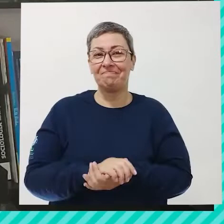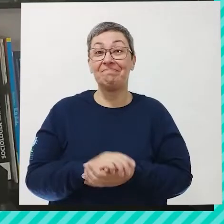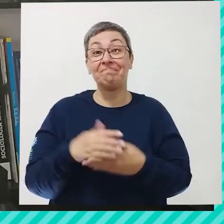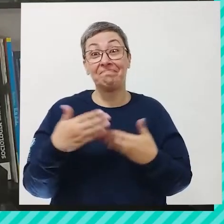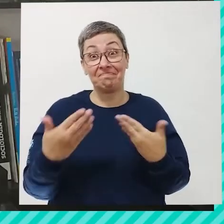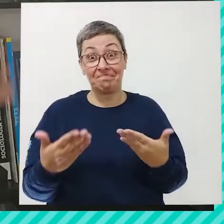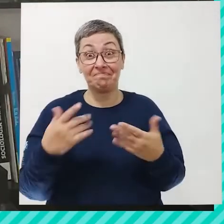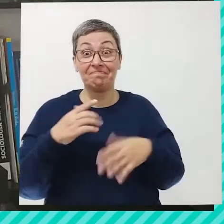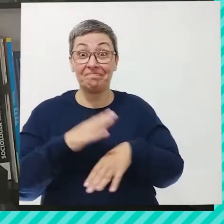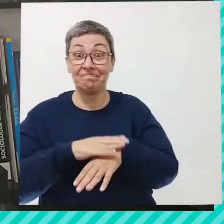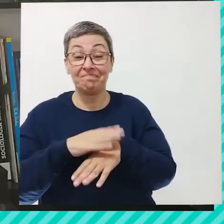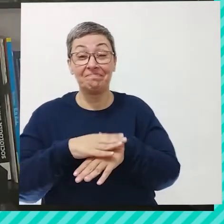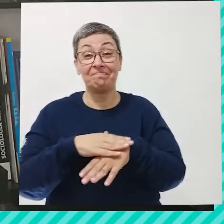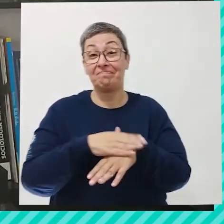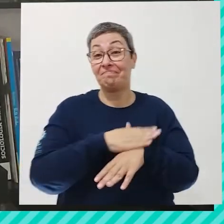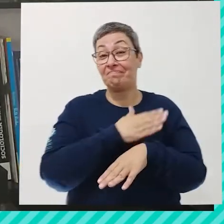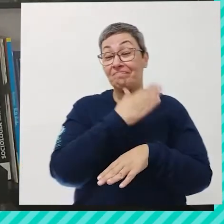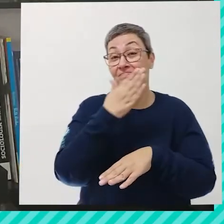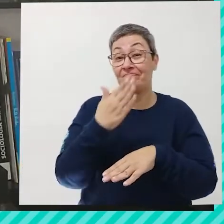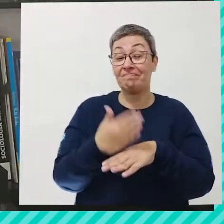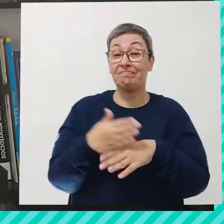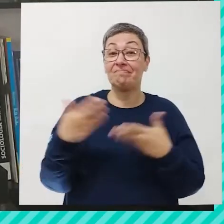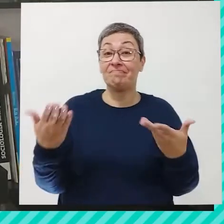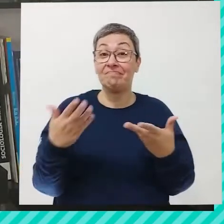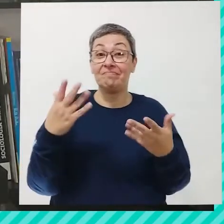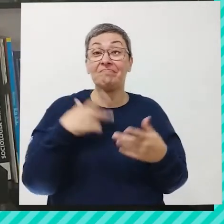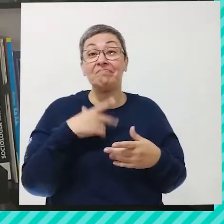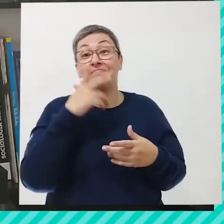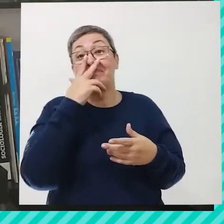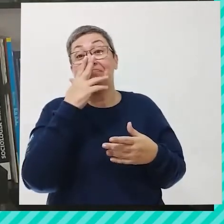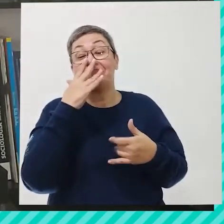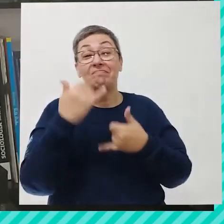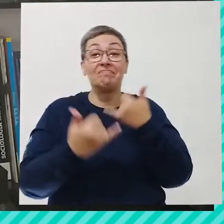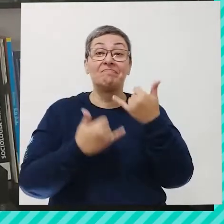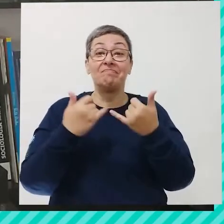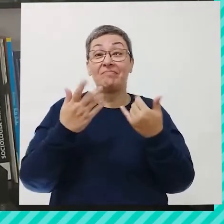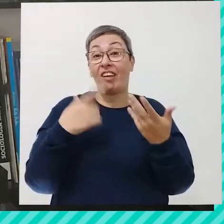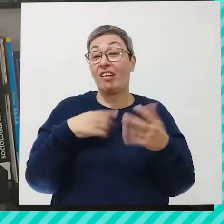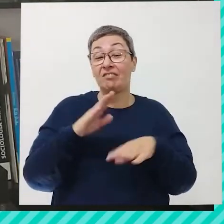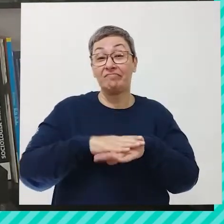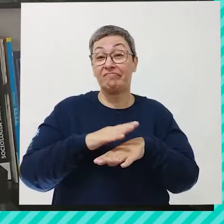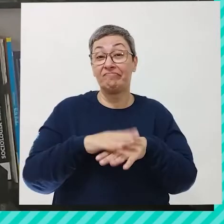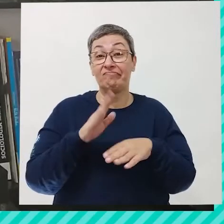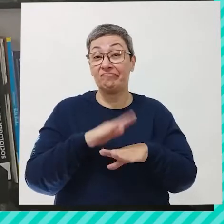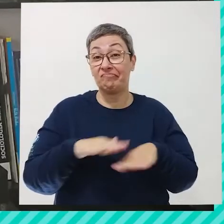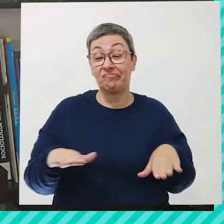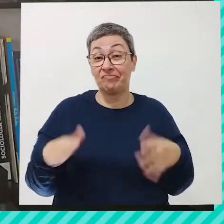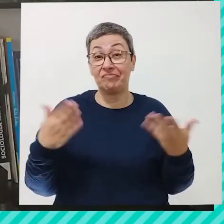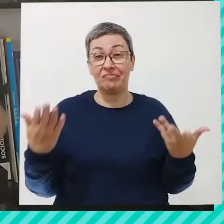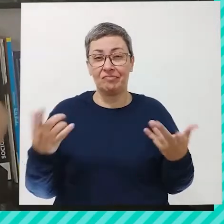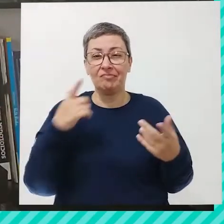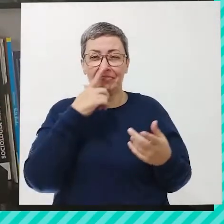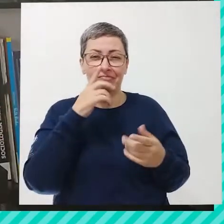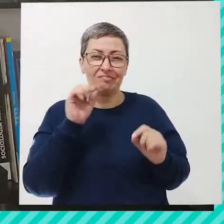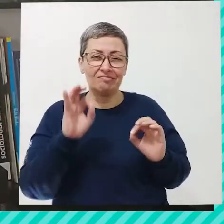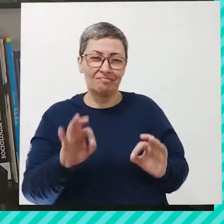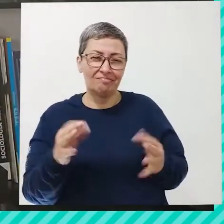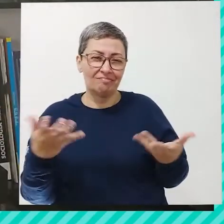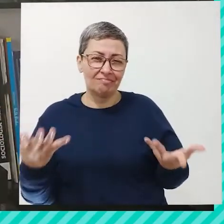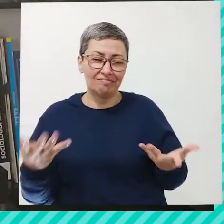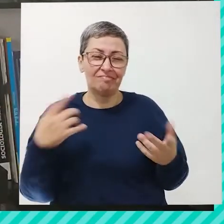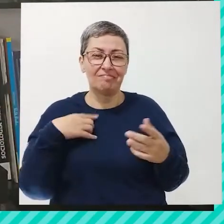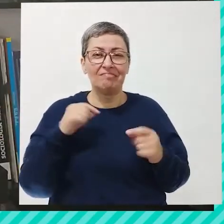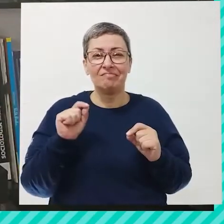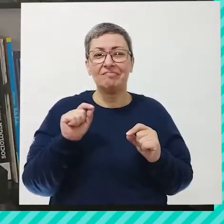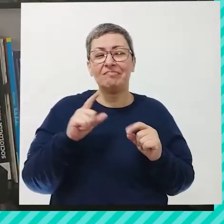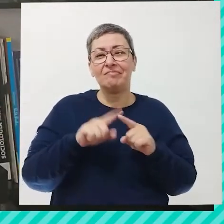Pois é. E o tempo passou e aí a gente acaba achando que brincar é coisa de criança só, né? Mas será mesmo? Será